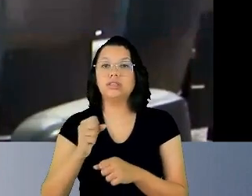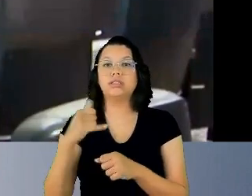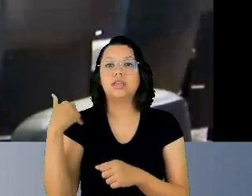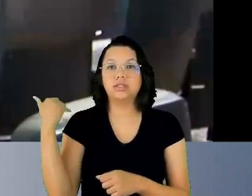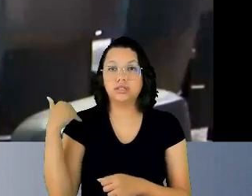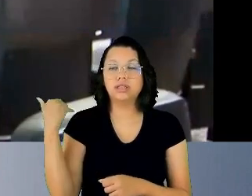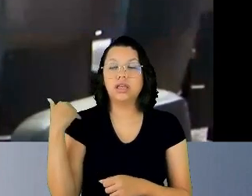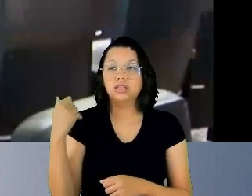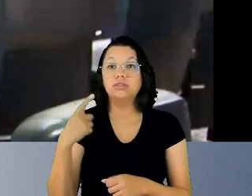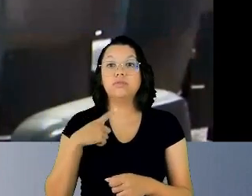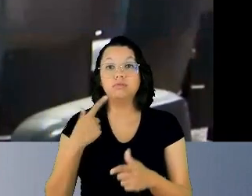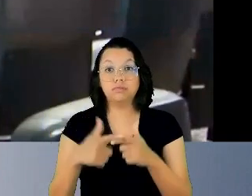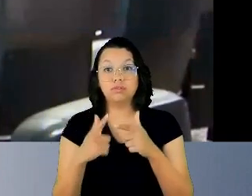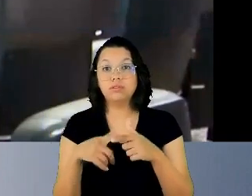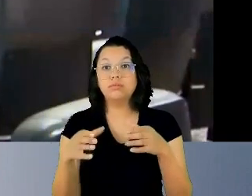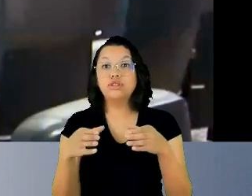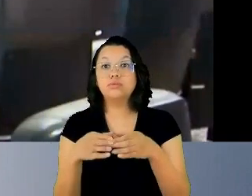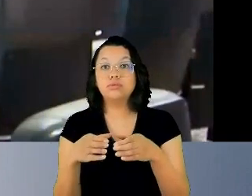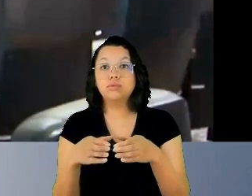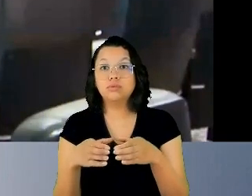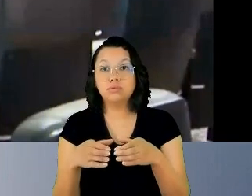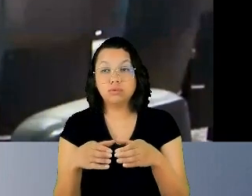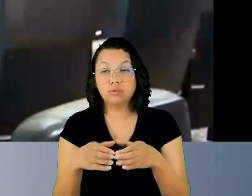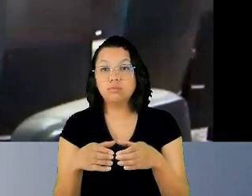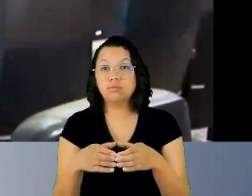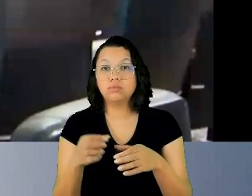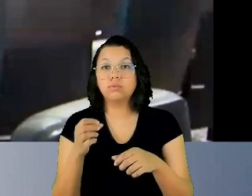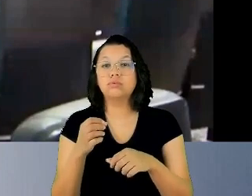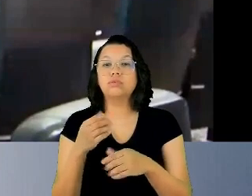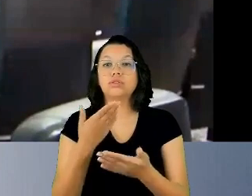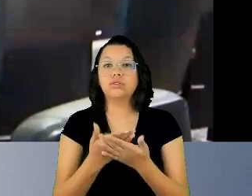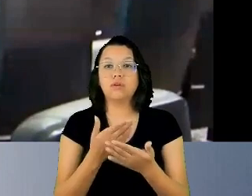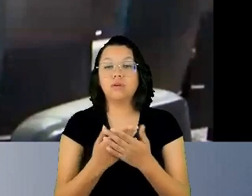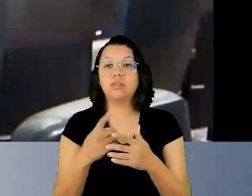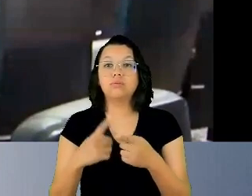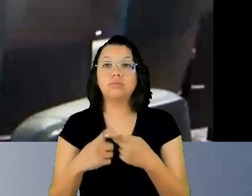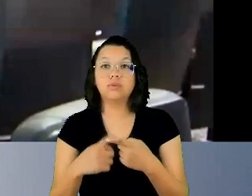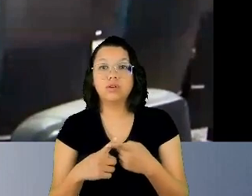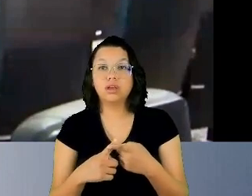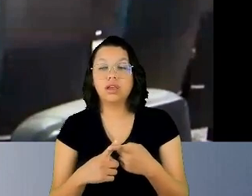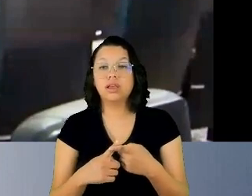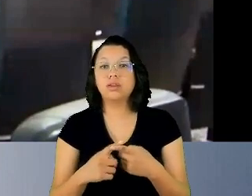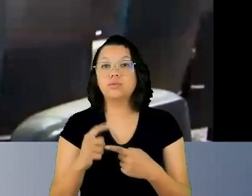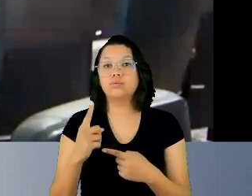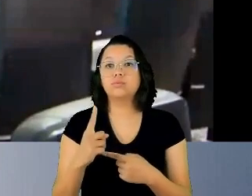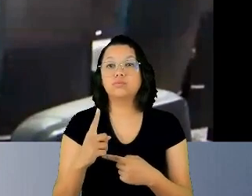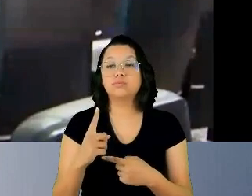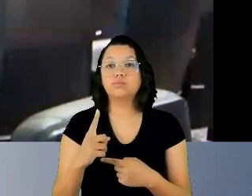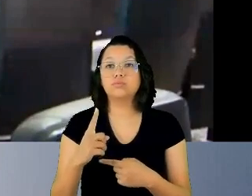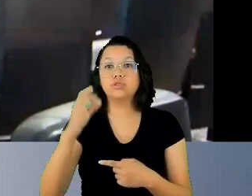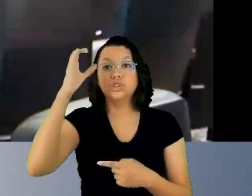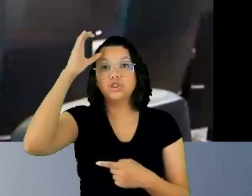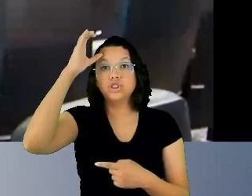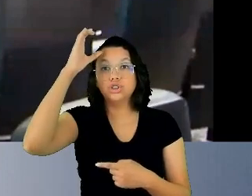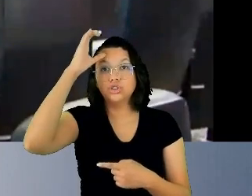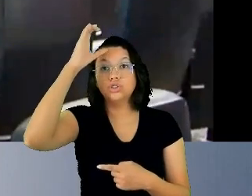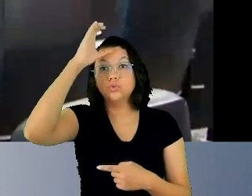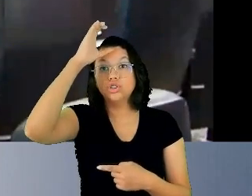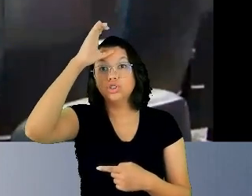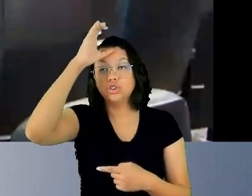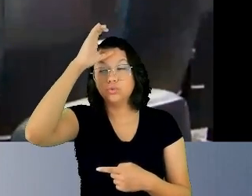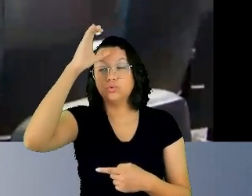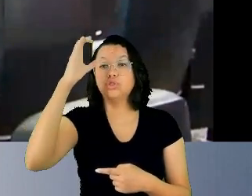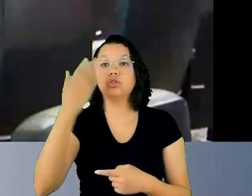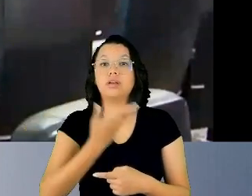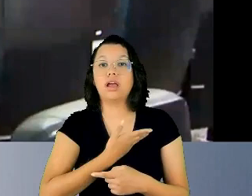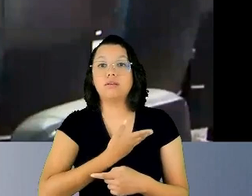dela, de um tio, de uma das amiguinhas, pegou o telefone dela no número, no